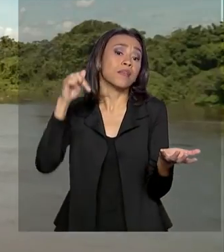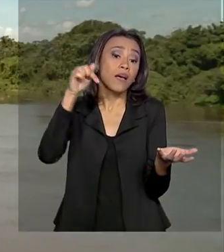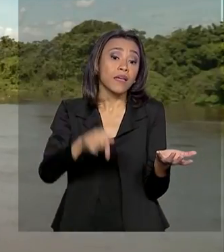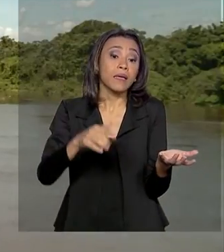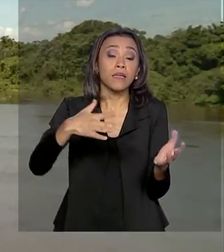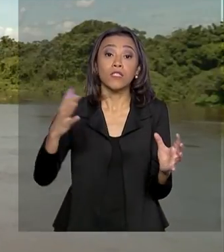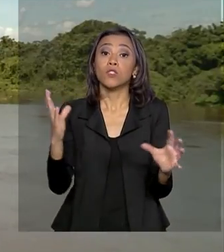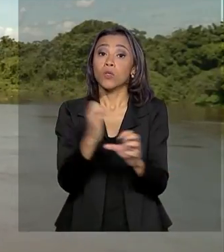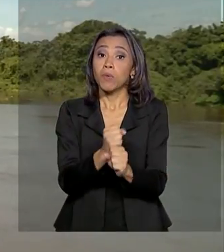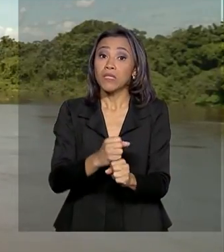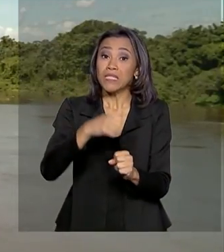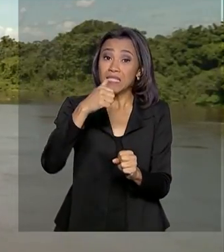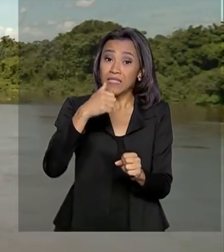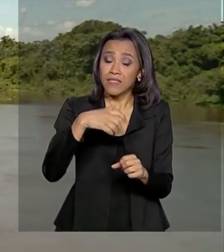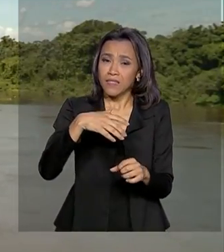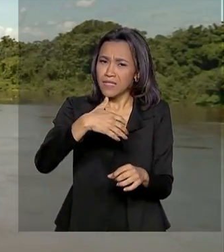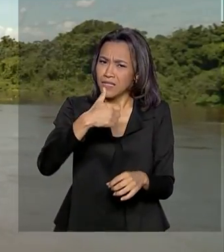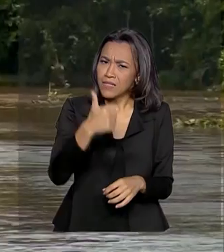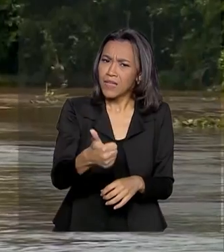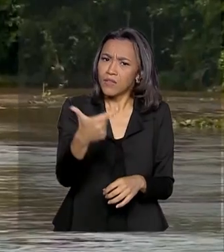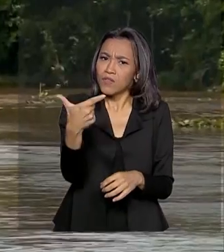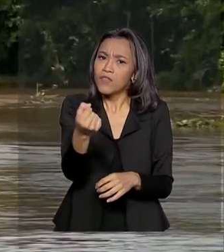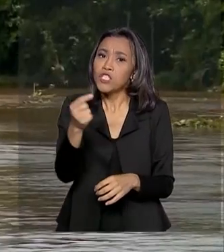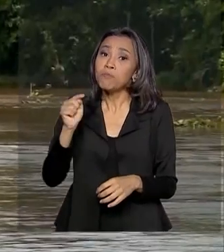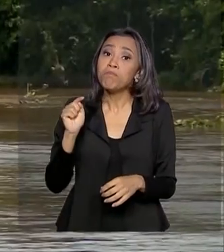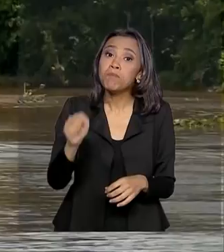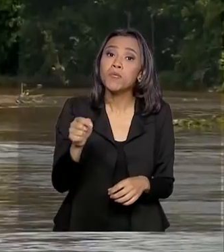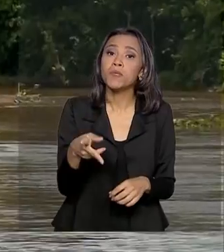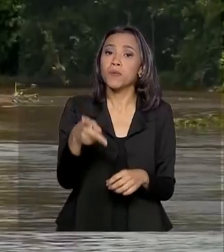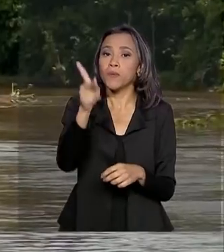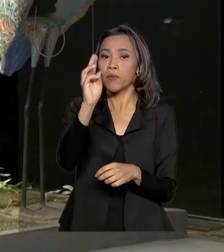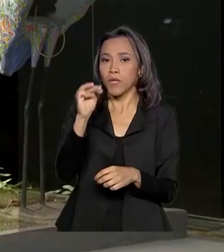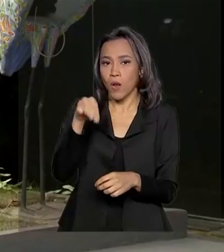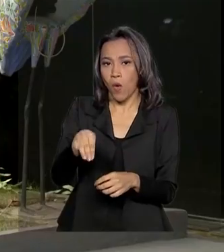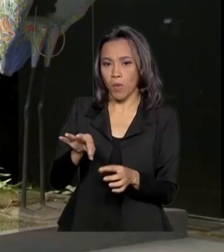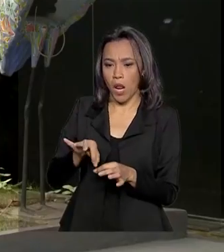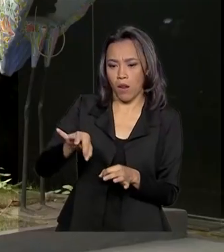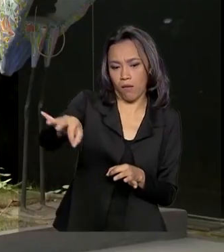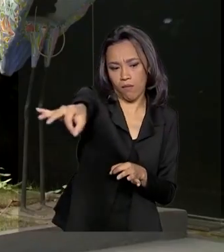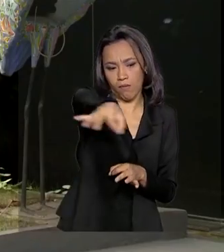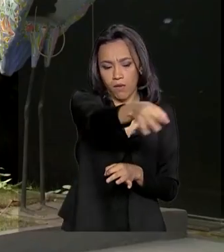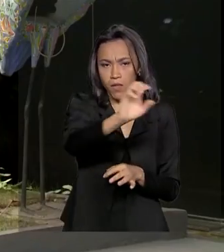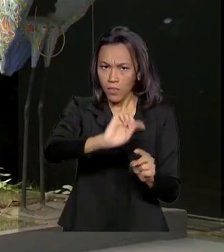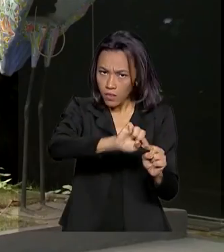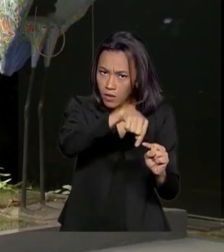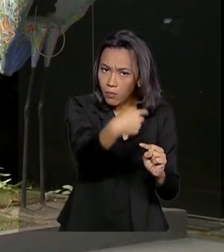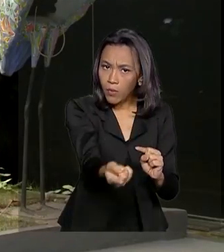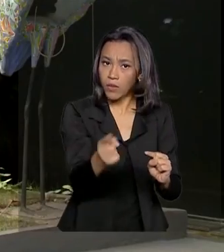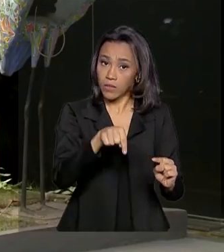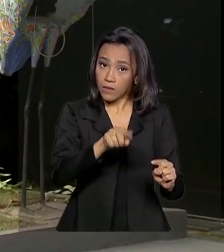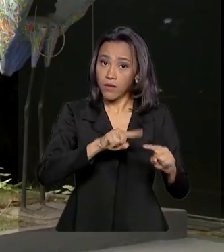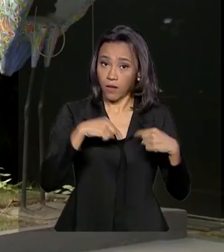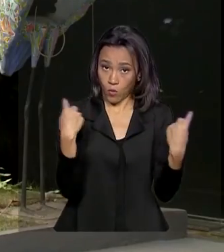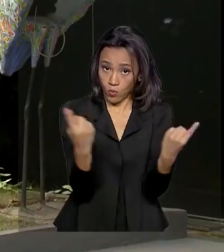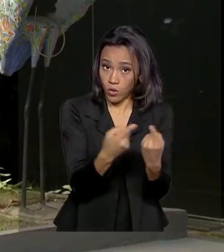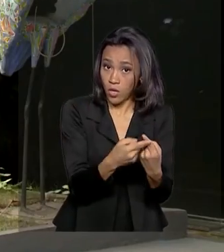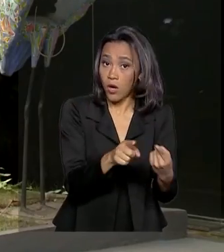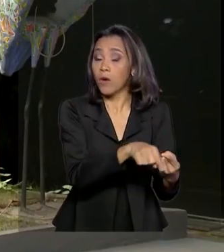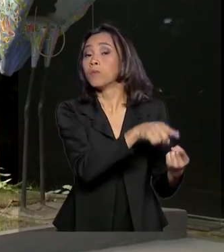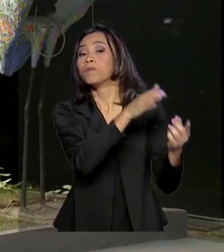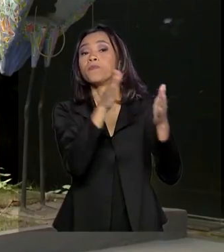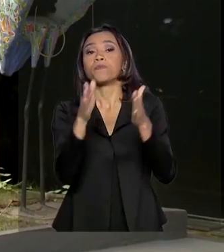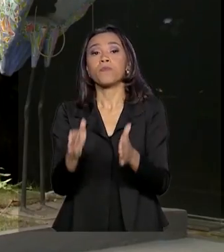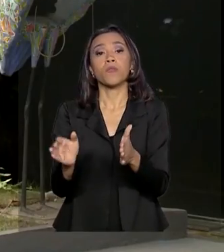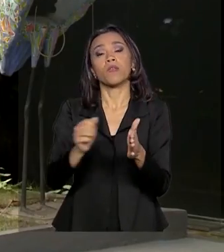120 mil quilômetros quadrados. Após a reunião com o governador, o presidente da República em exercício Hamilton